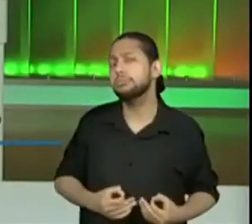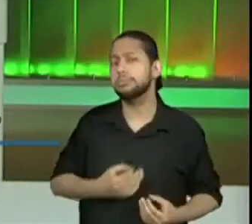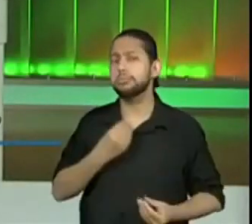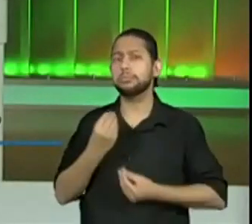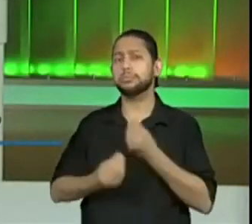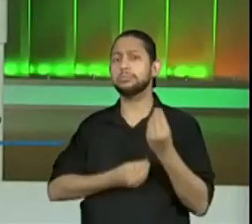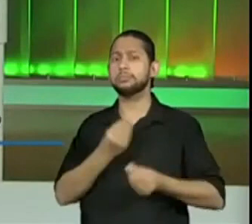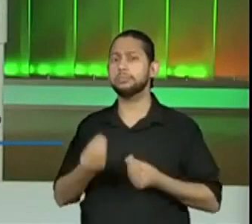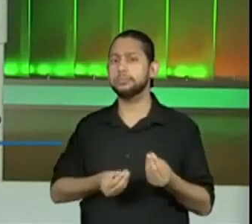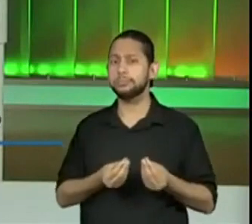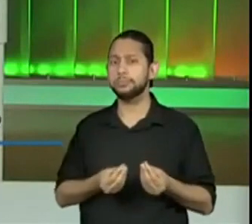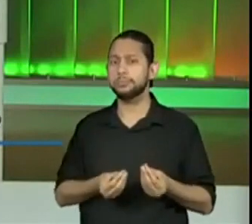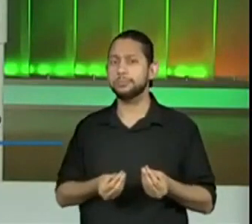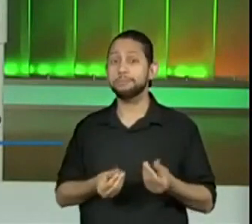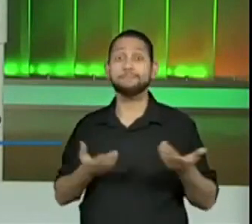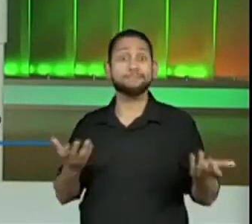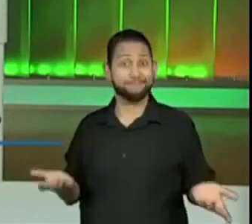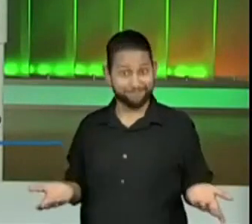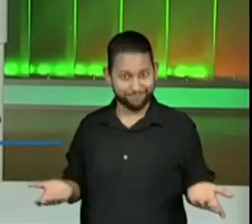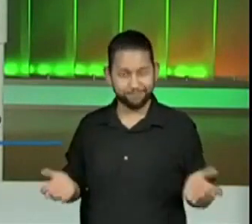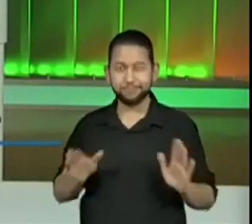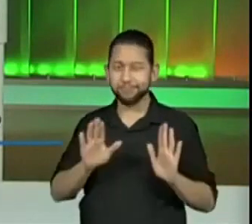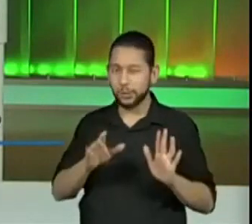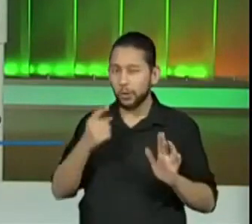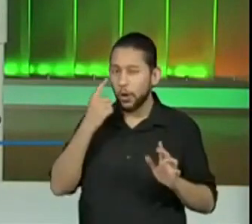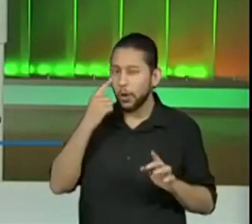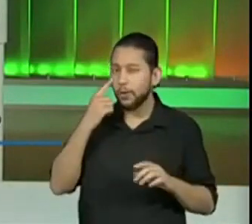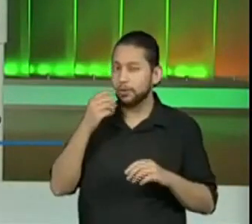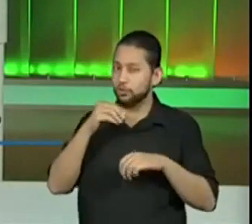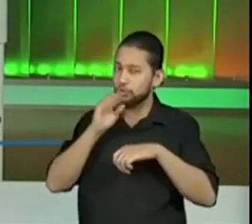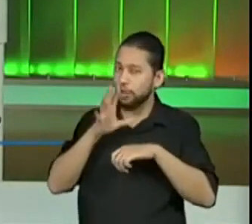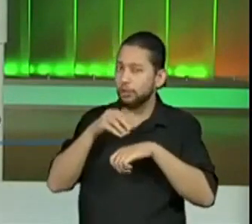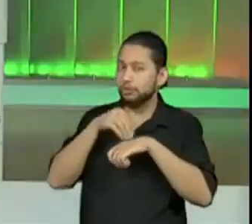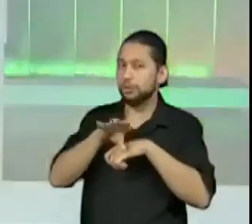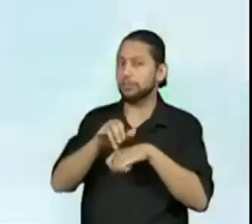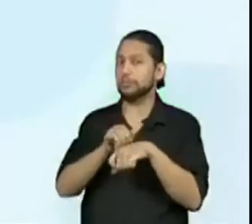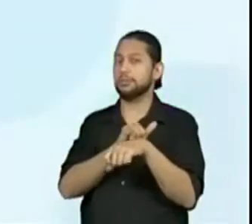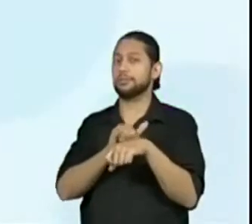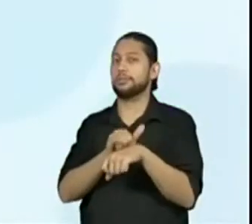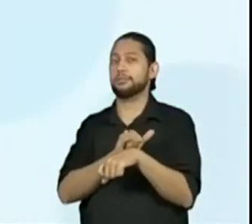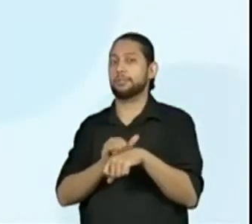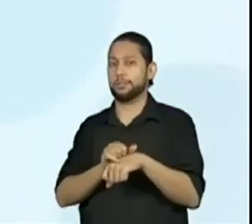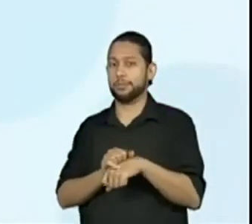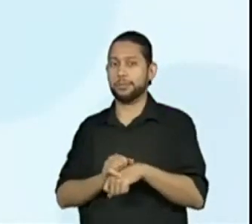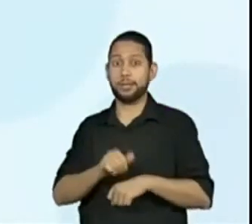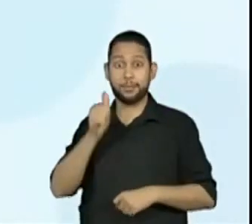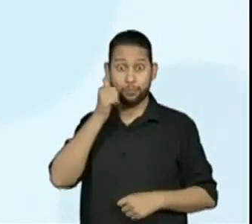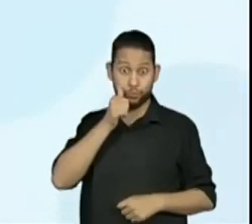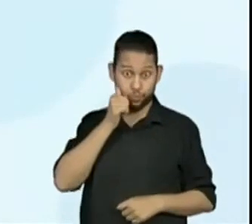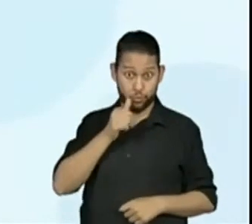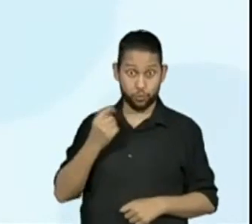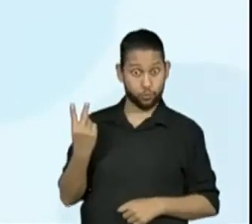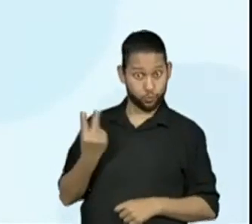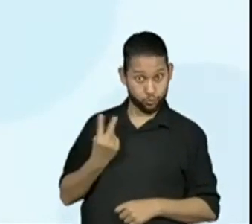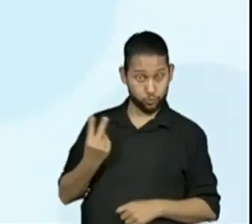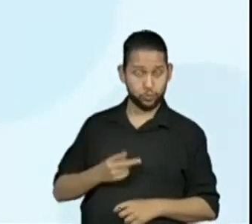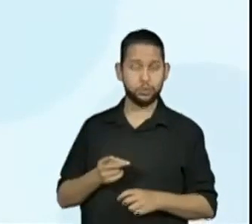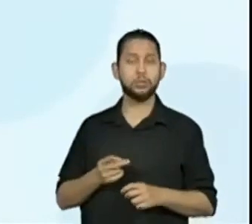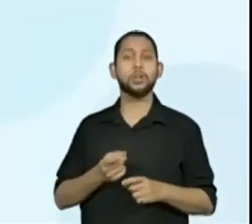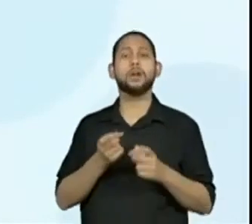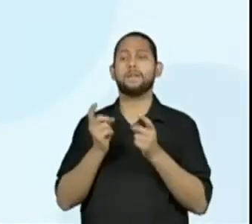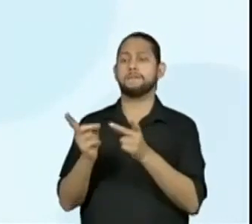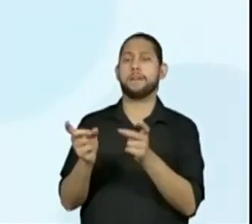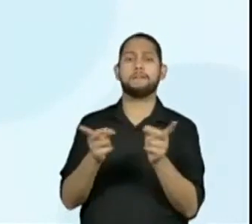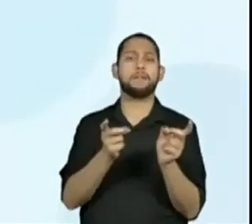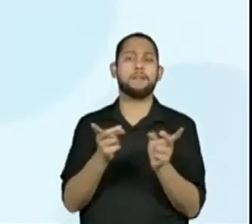para as festas. E elas conseguiram vender esse final de semana 105 reais. Só que, olha só, a Solange